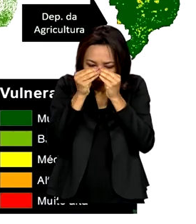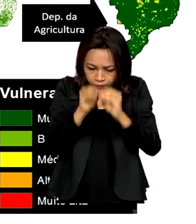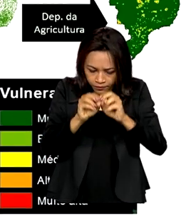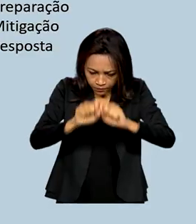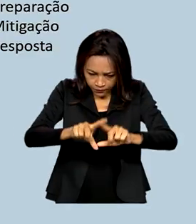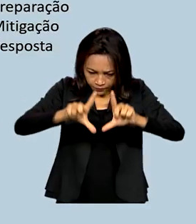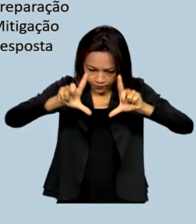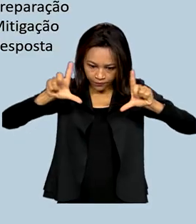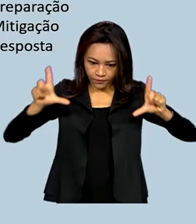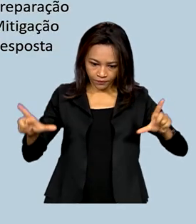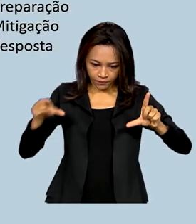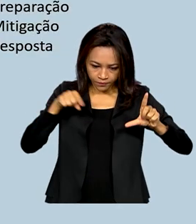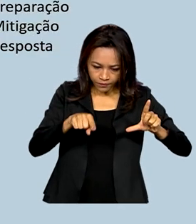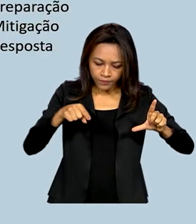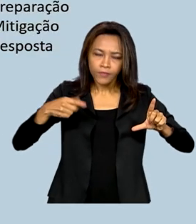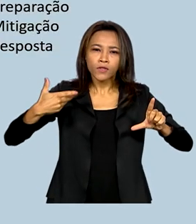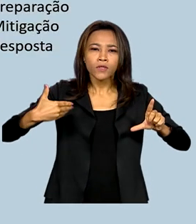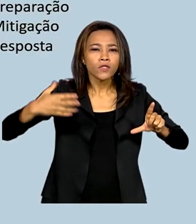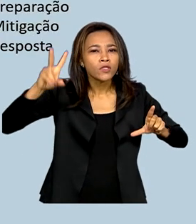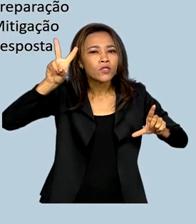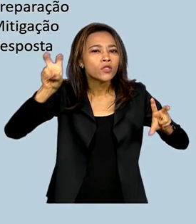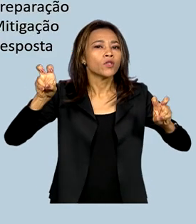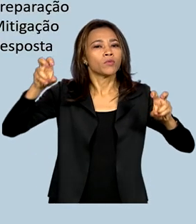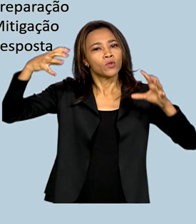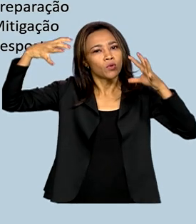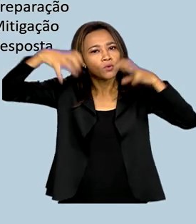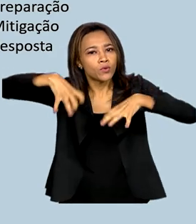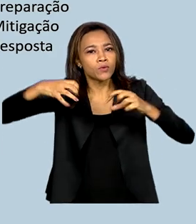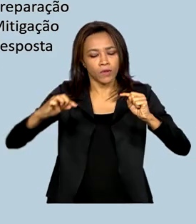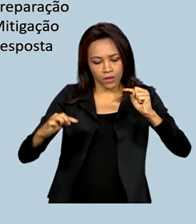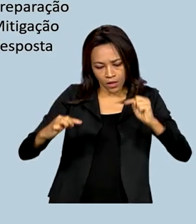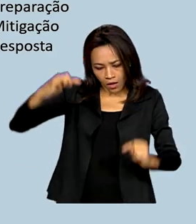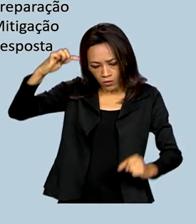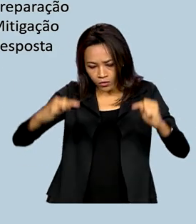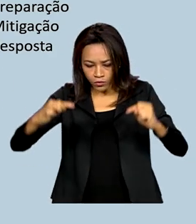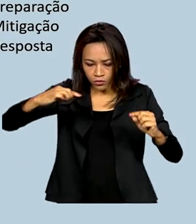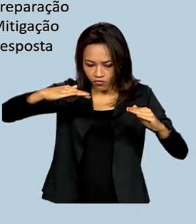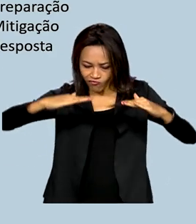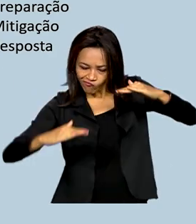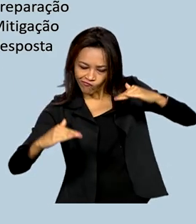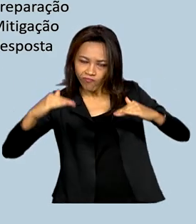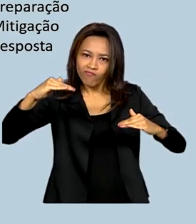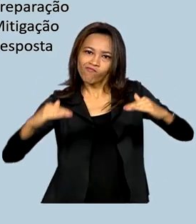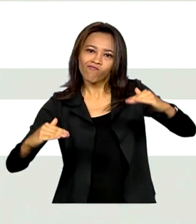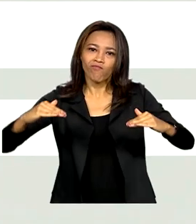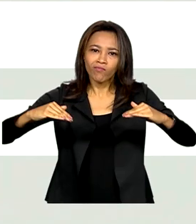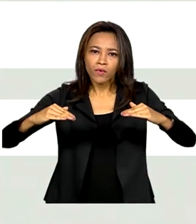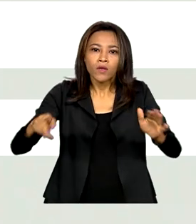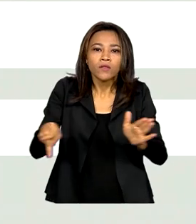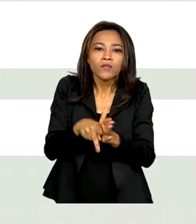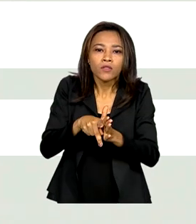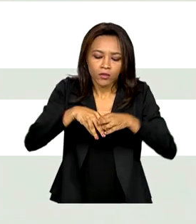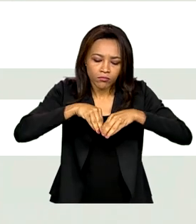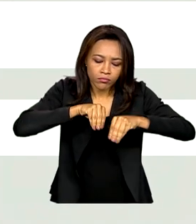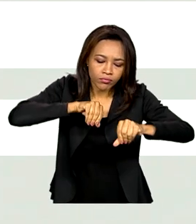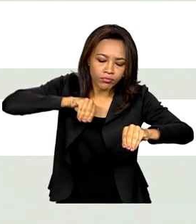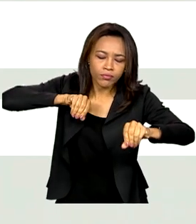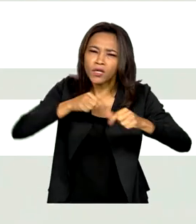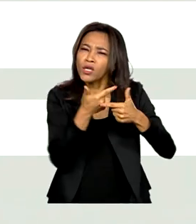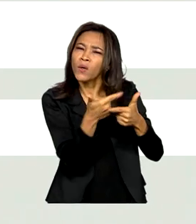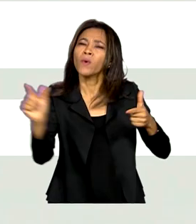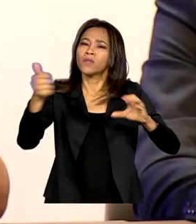avaliando o histórico de chuvas, altitude, inclinação do terreno, composição do solo, entre outras